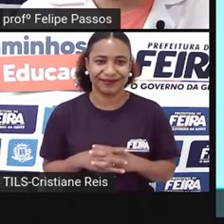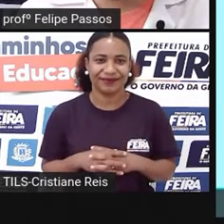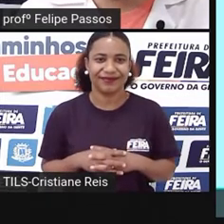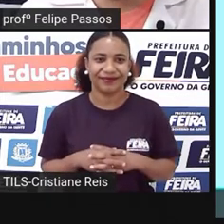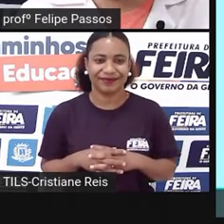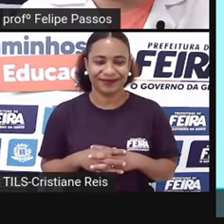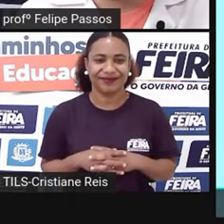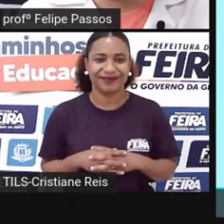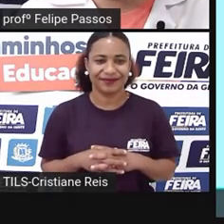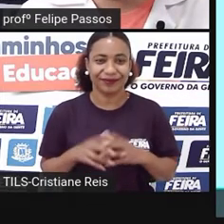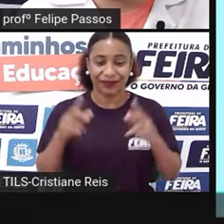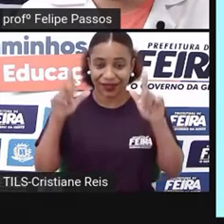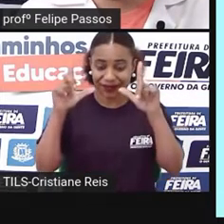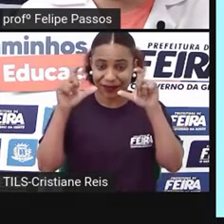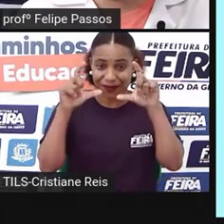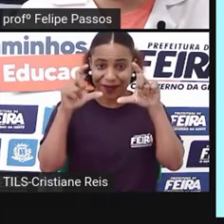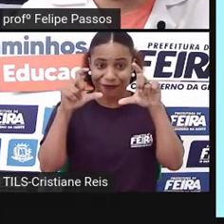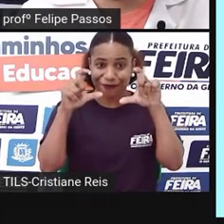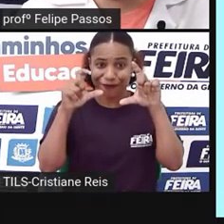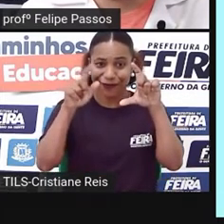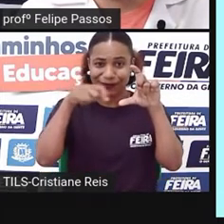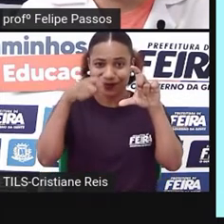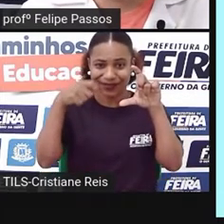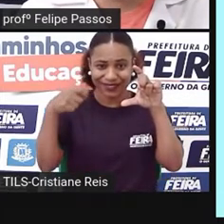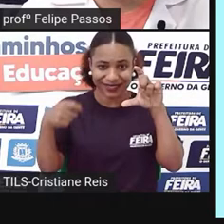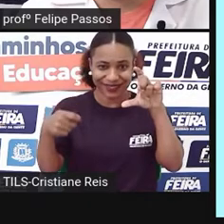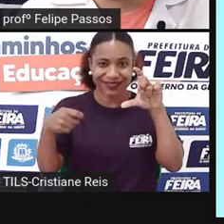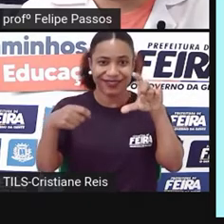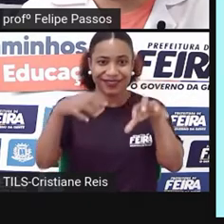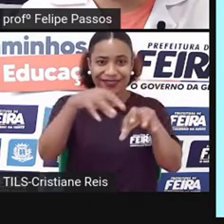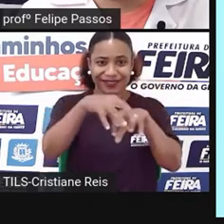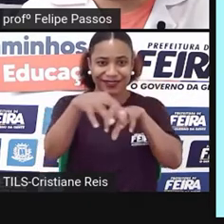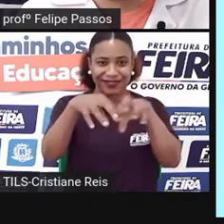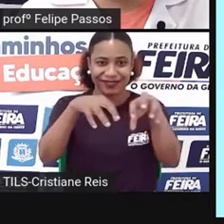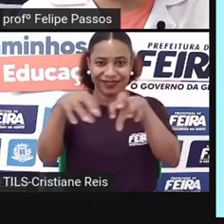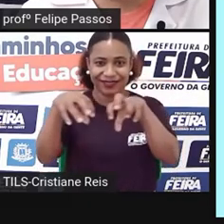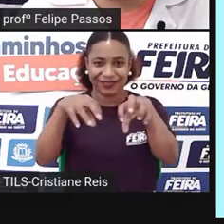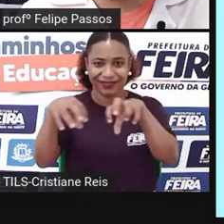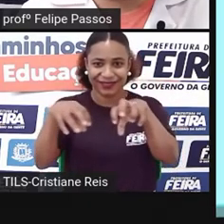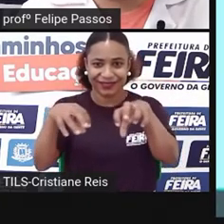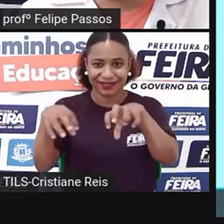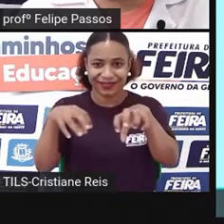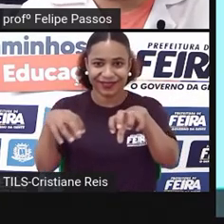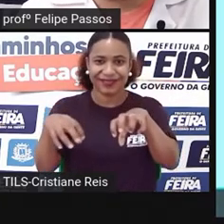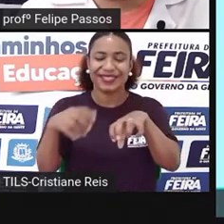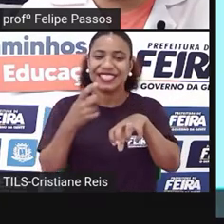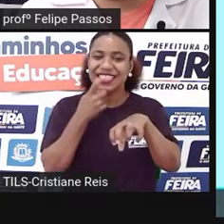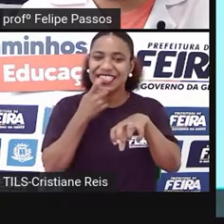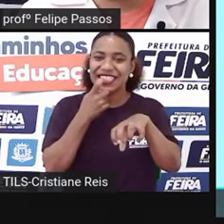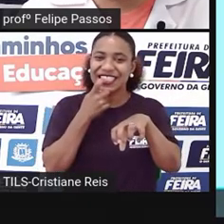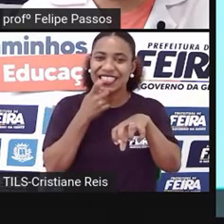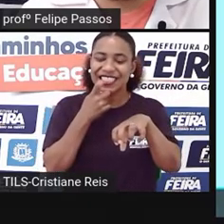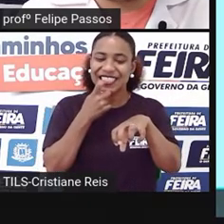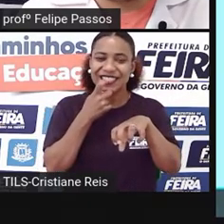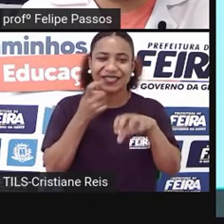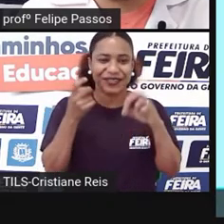É uma foto com uns pedaços, acho que de uma costela, eu acho, de um carneiro.